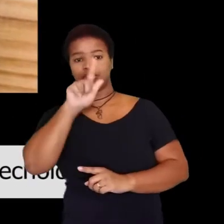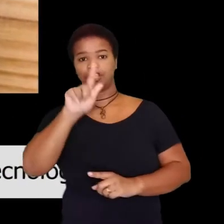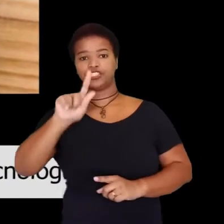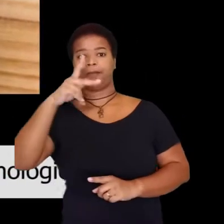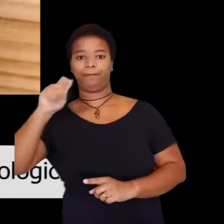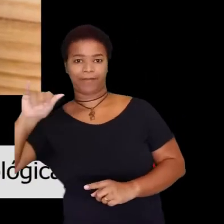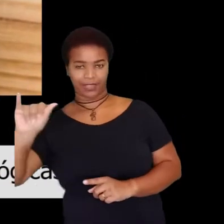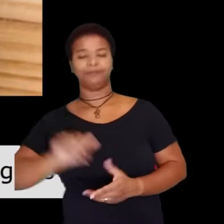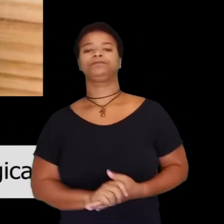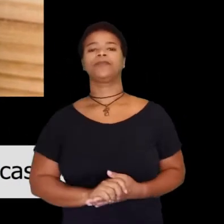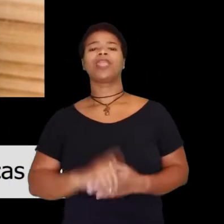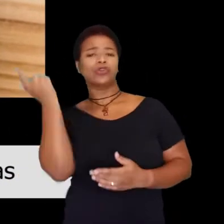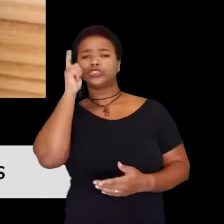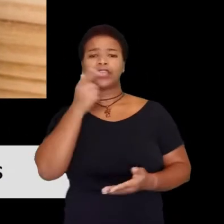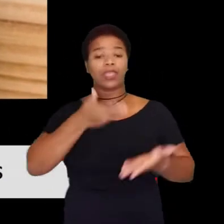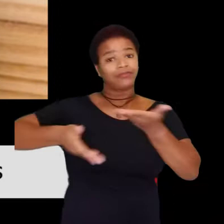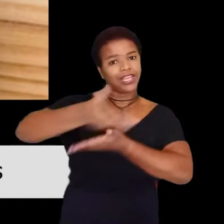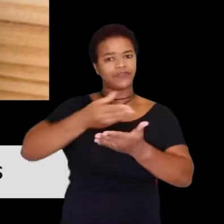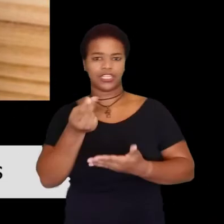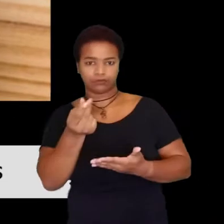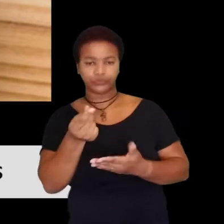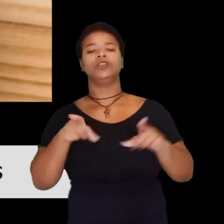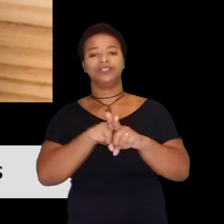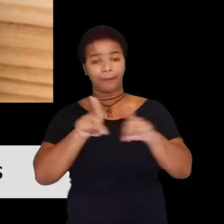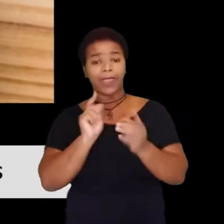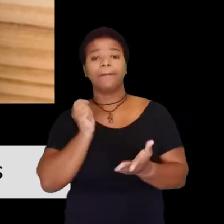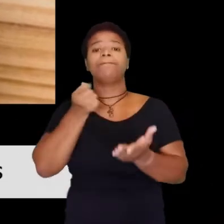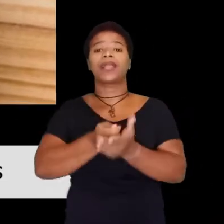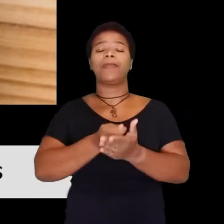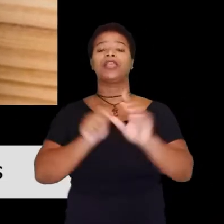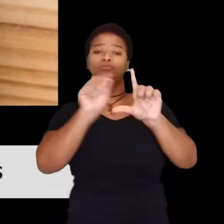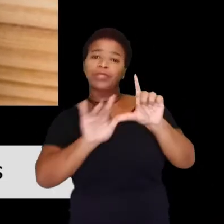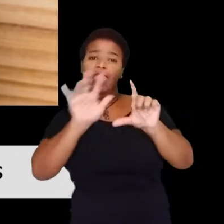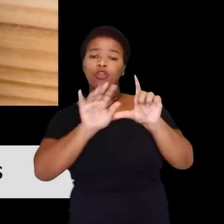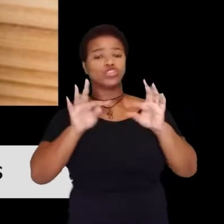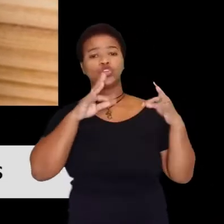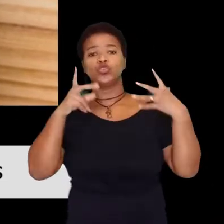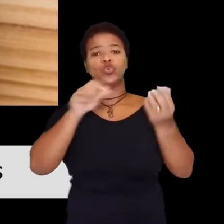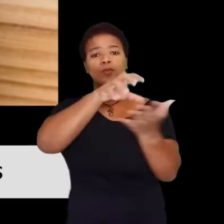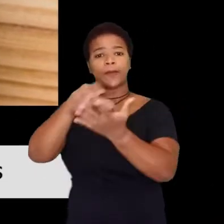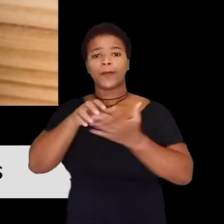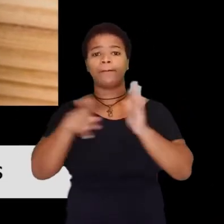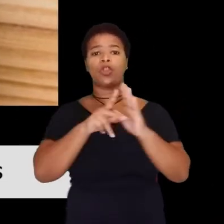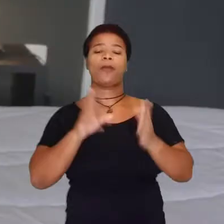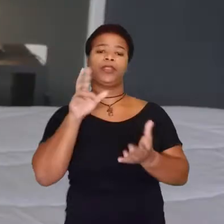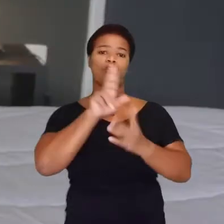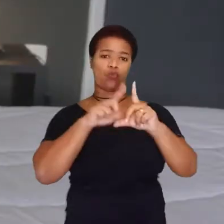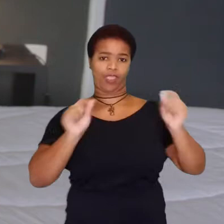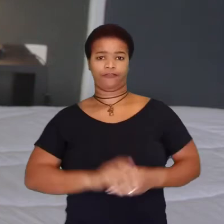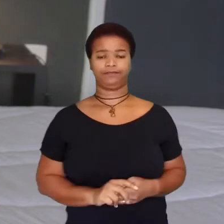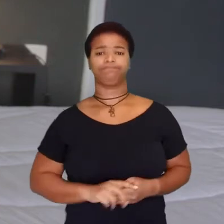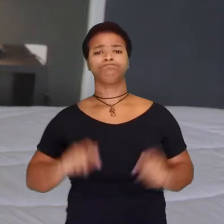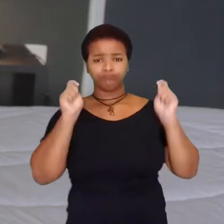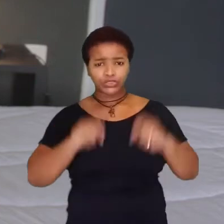GGPay, que serve para realizar transferências para os contatos e fazer pagamentos por QR Code em todas as dependências do campus. Você